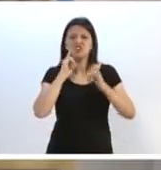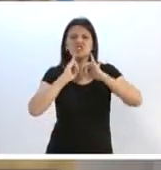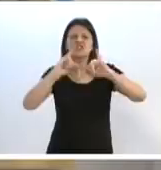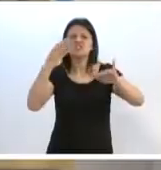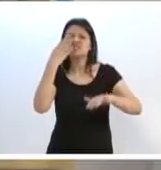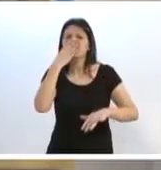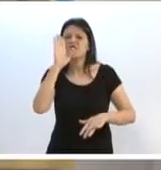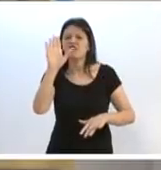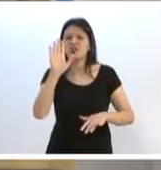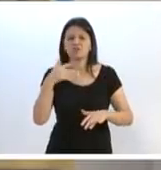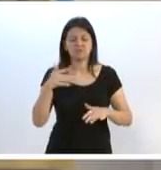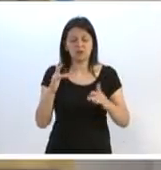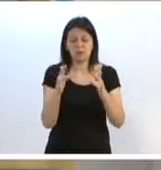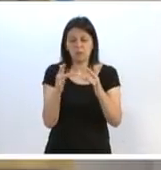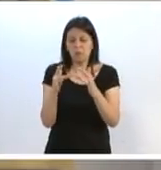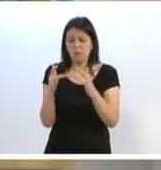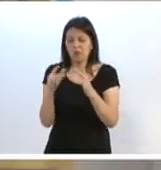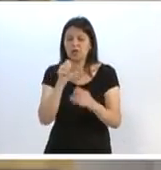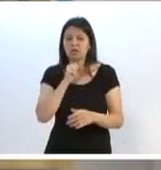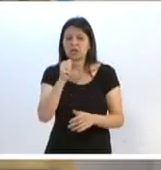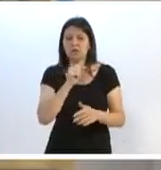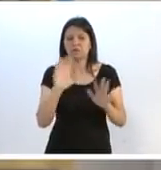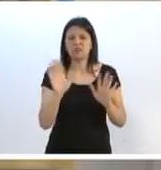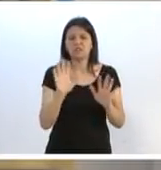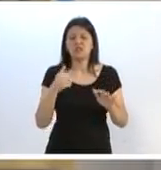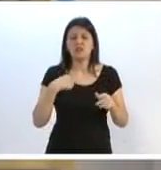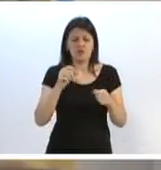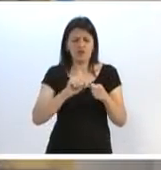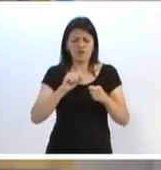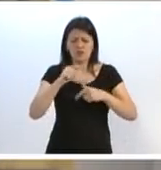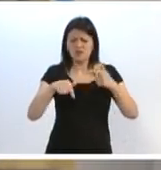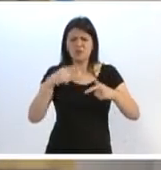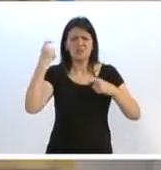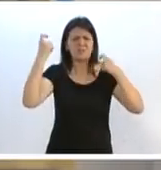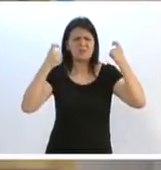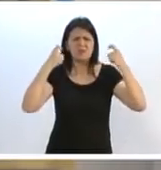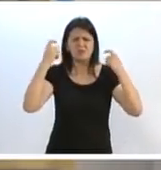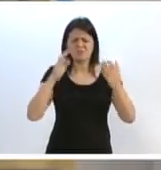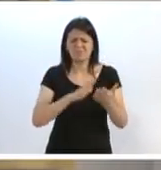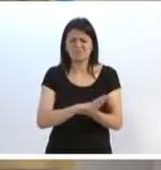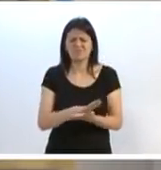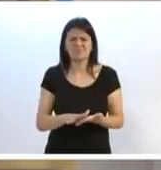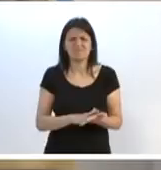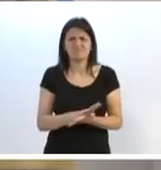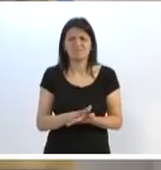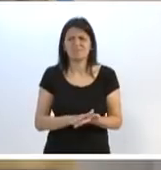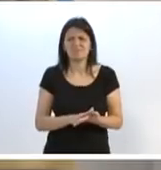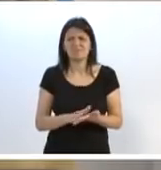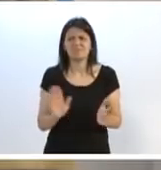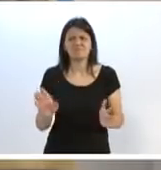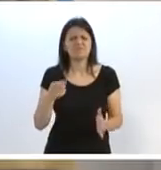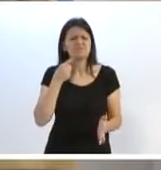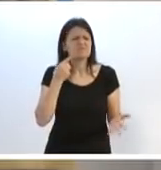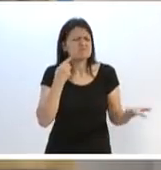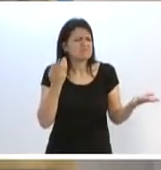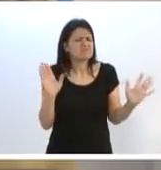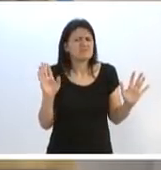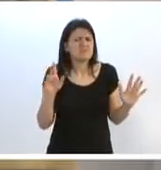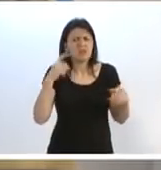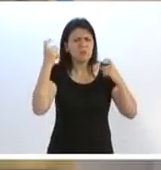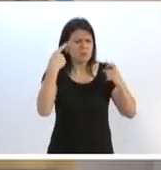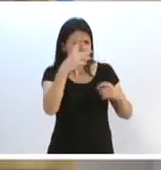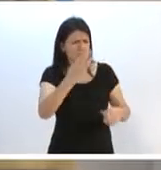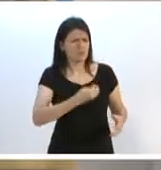contato com a imprensa. Eu faço o meu trabalho. Eu não me preocupo com isso. Eu não me preocupo com a sua vida.